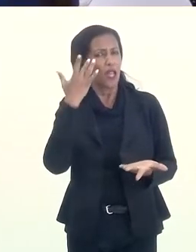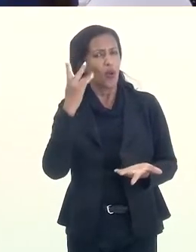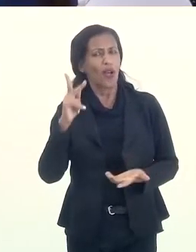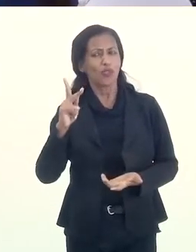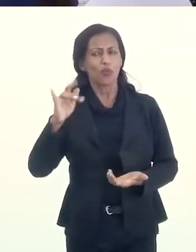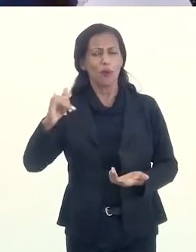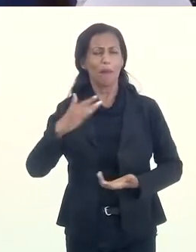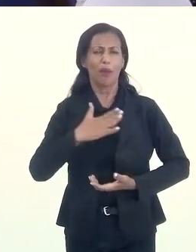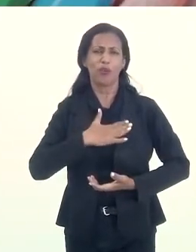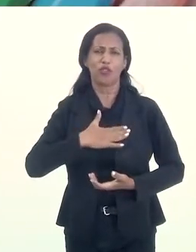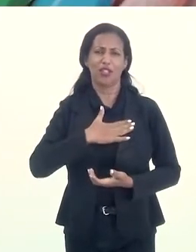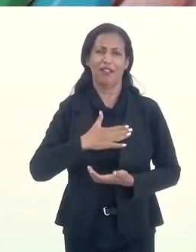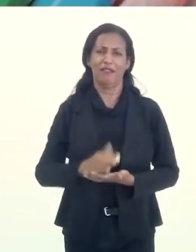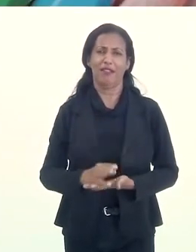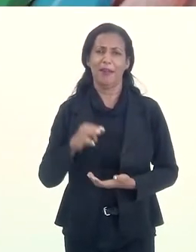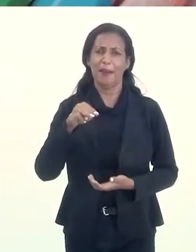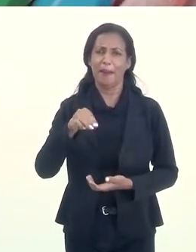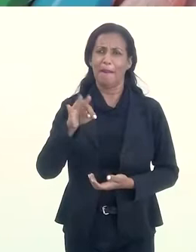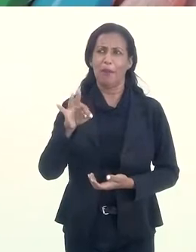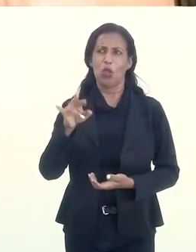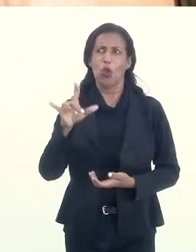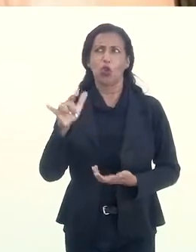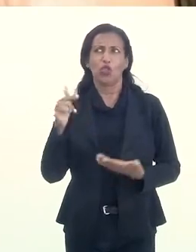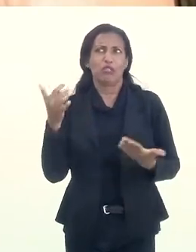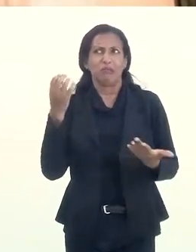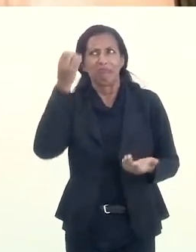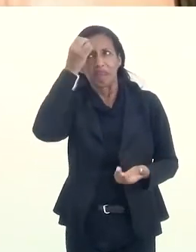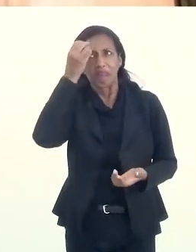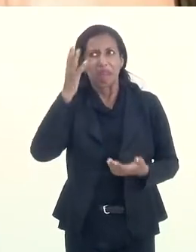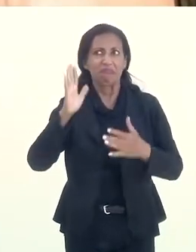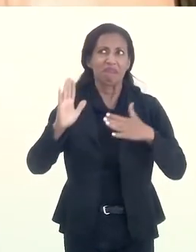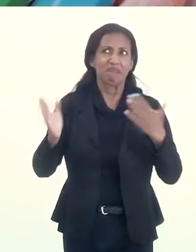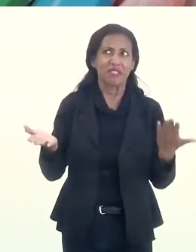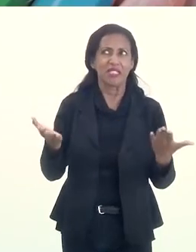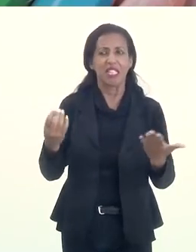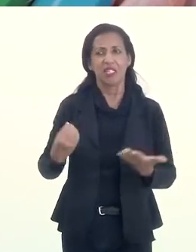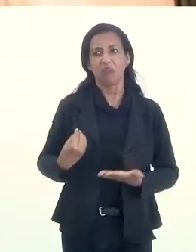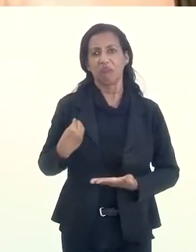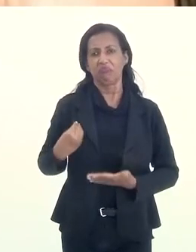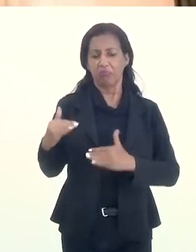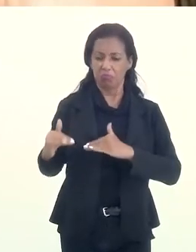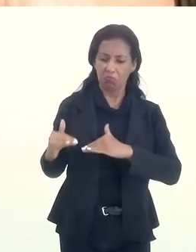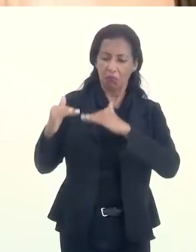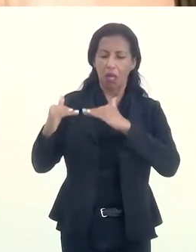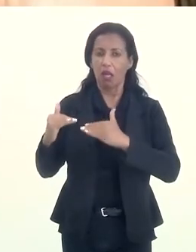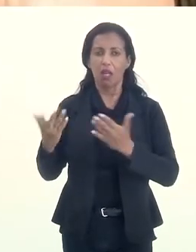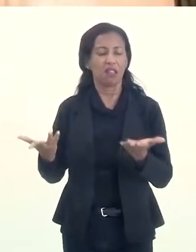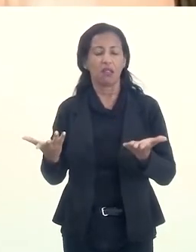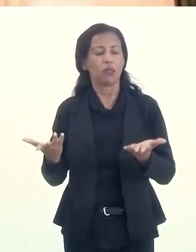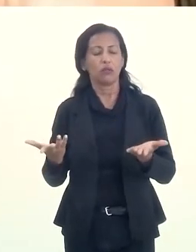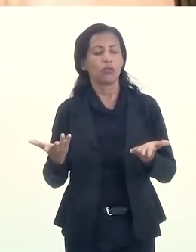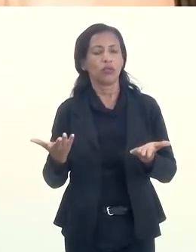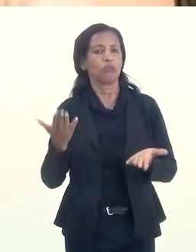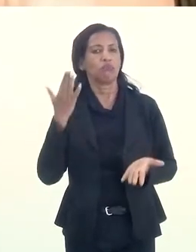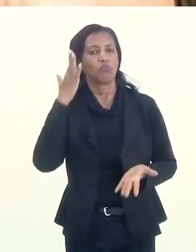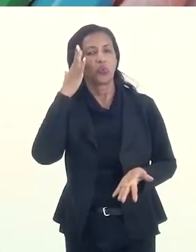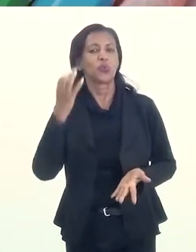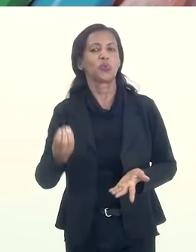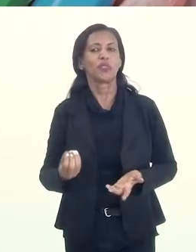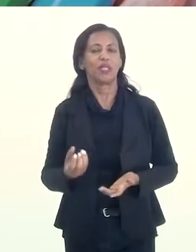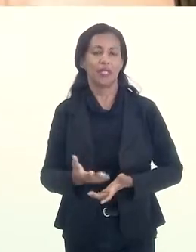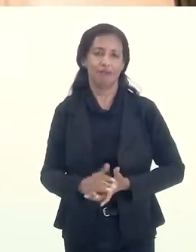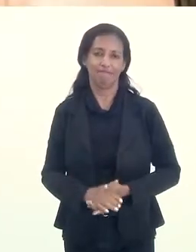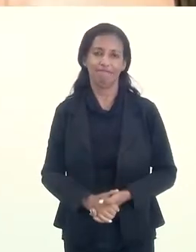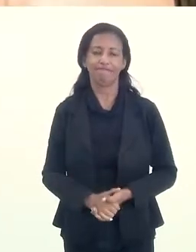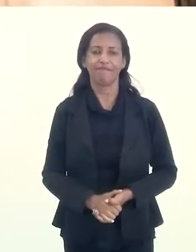seu pai curtia a mitologia? Não sei. Eu não tive o convívio suficiente para